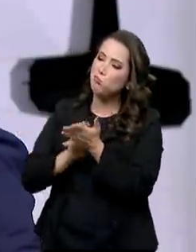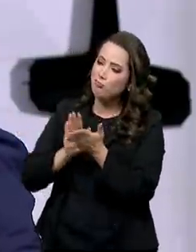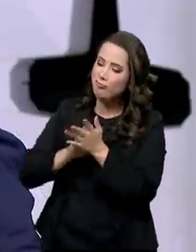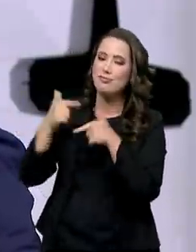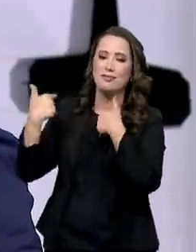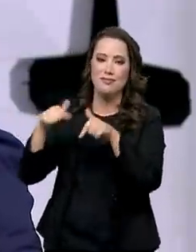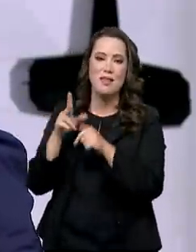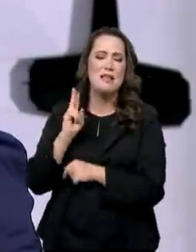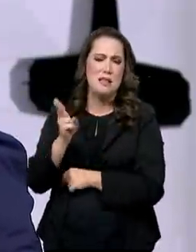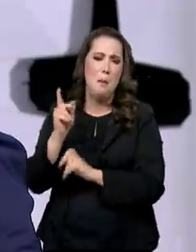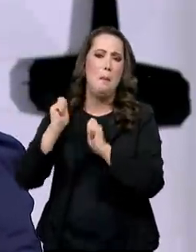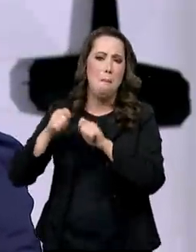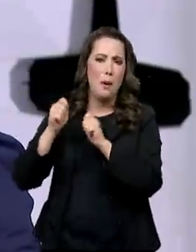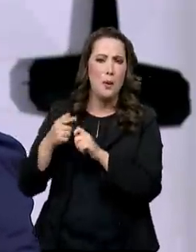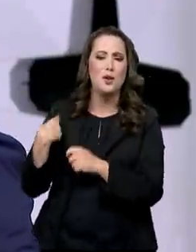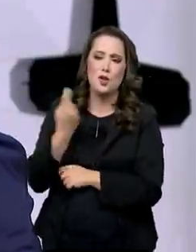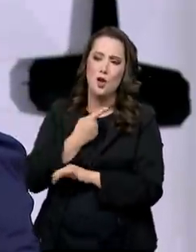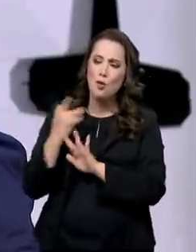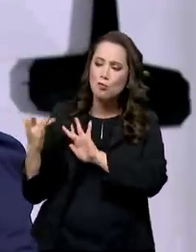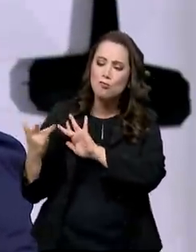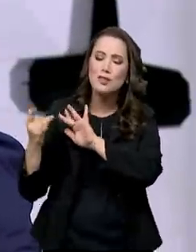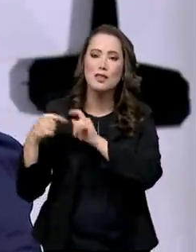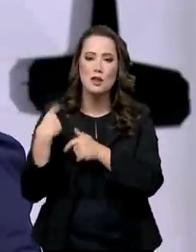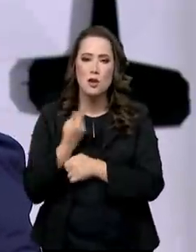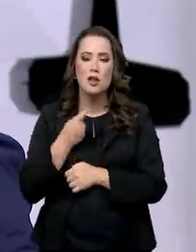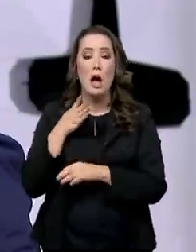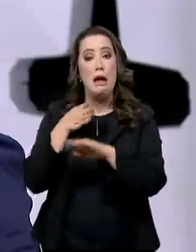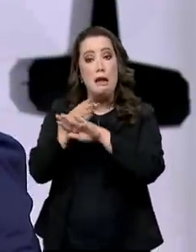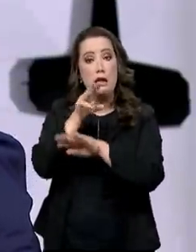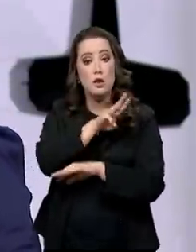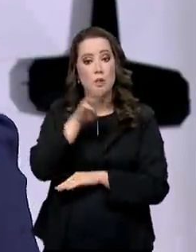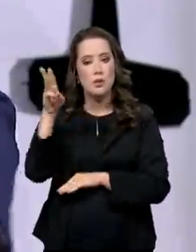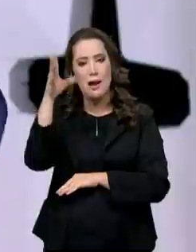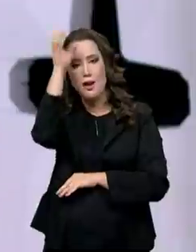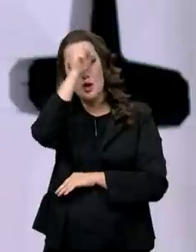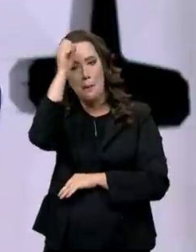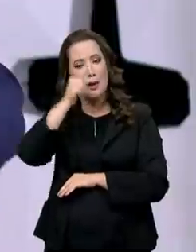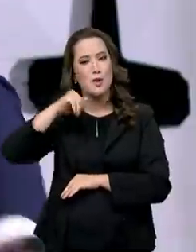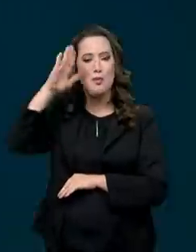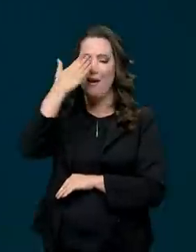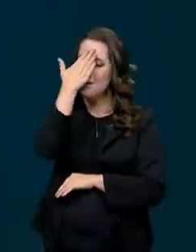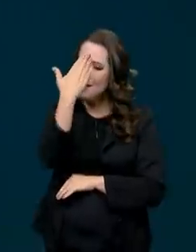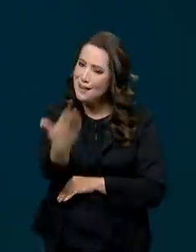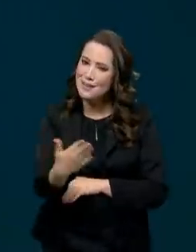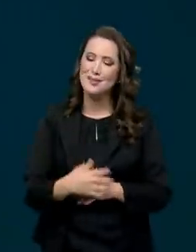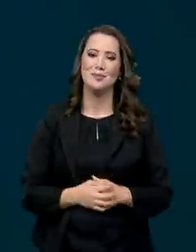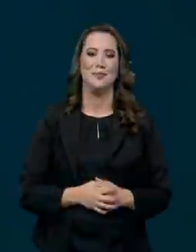E de novo, contem com o Ministério de Ciência, Tecnologia e Inovações. Entrem no site e aprendem mais. Obrigado.